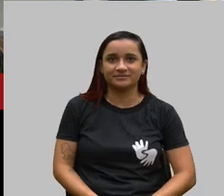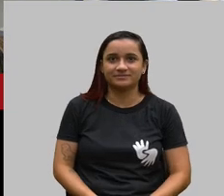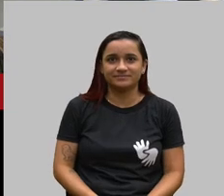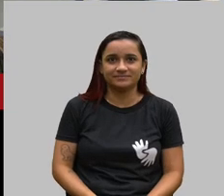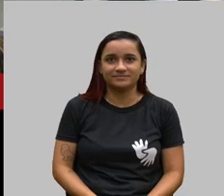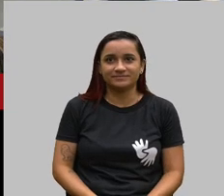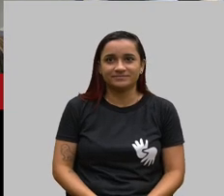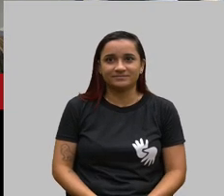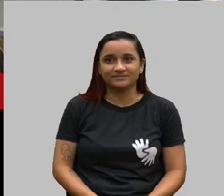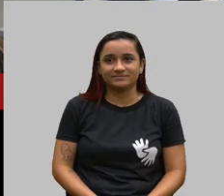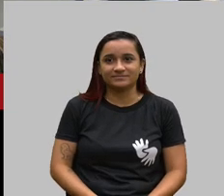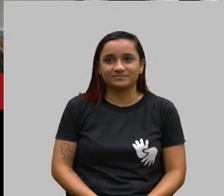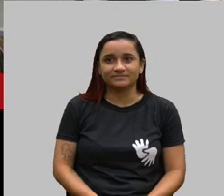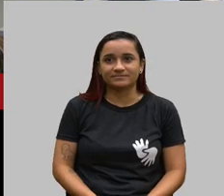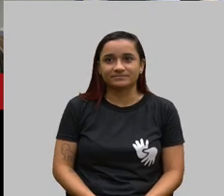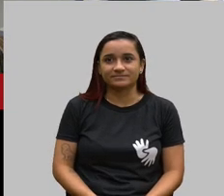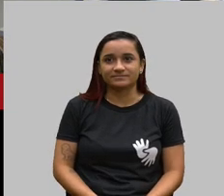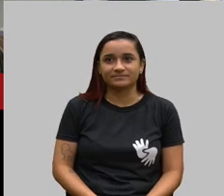Não.